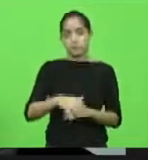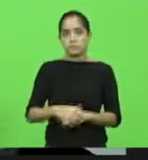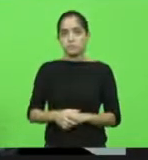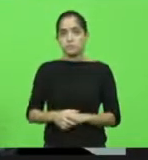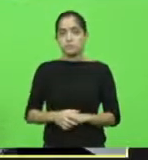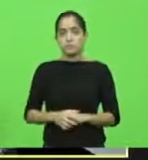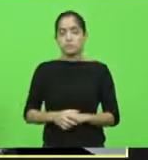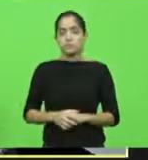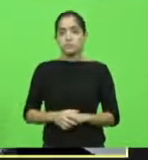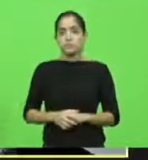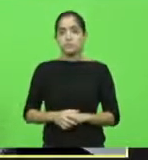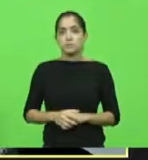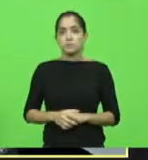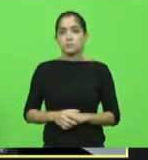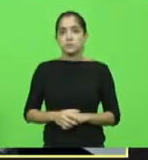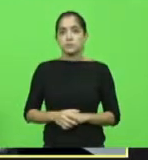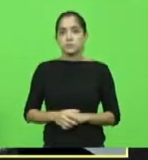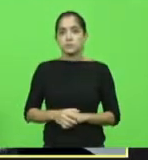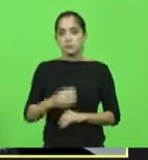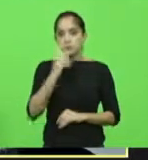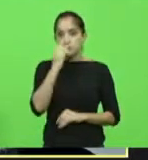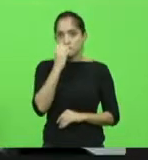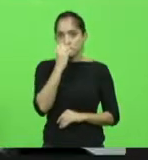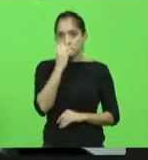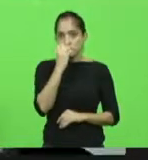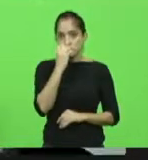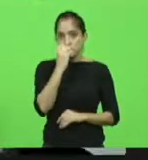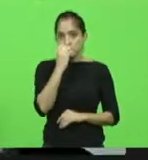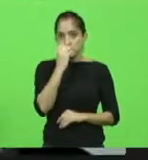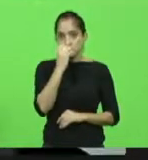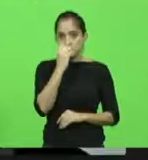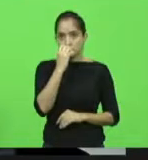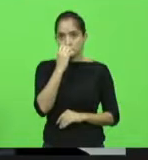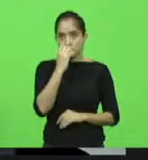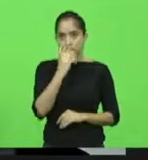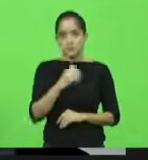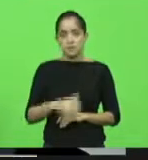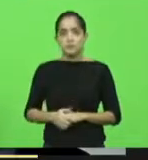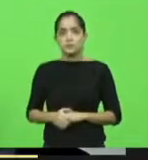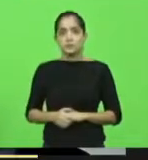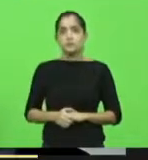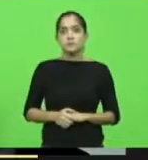Senhor presidente. Deputado Jerry, como vota o deputado Jerry Comper?